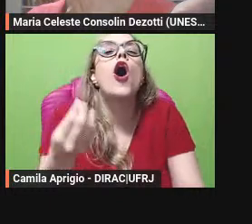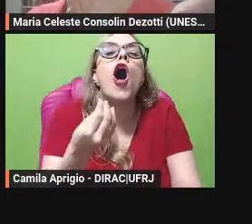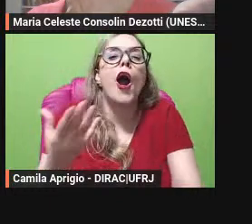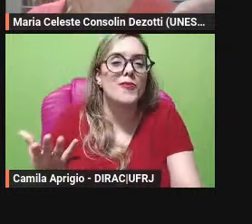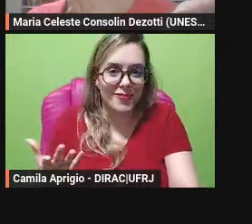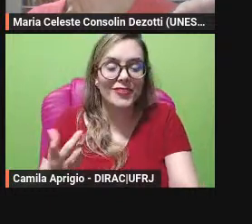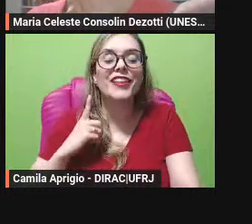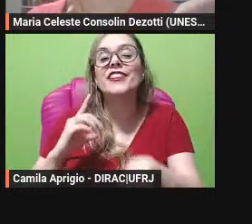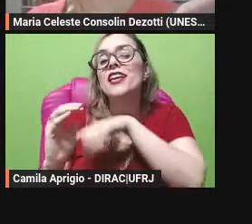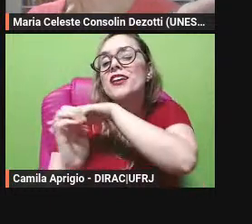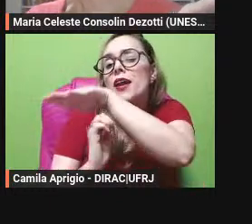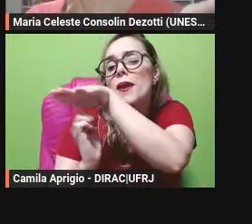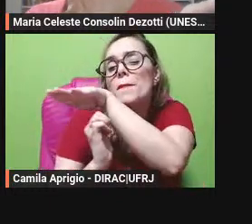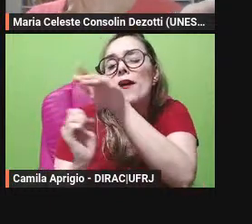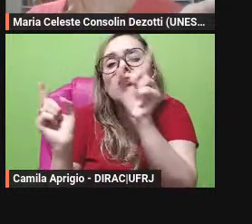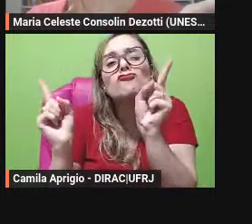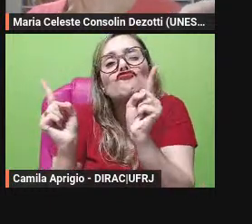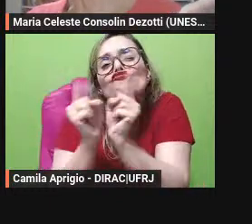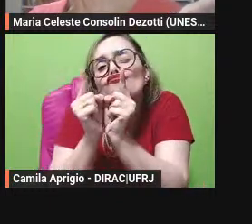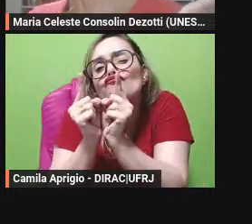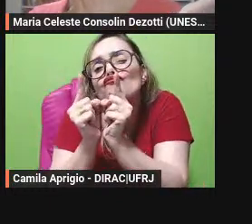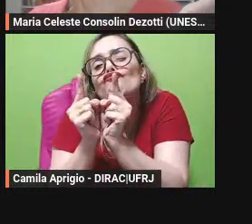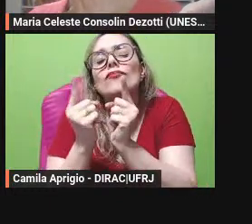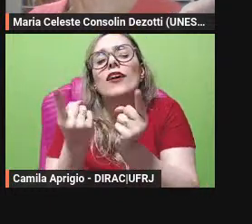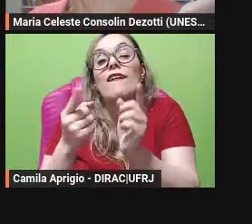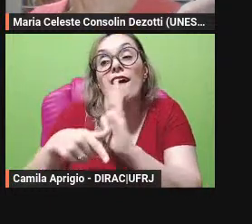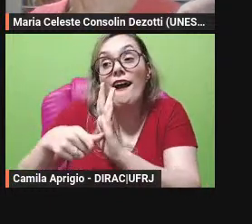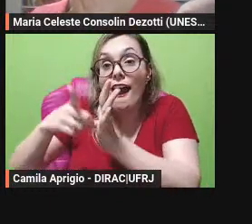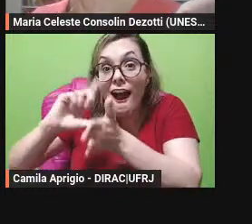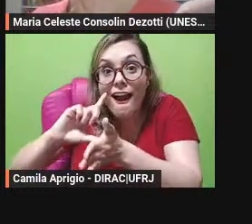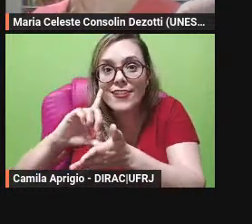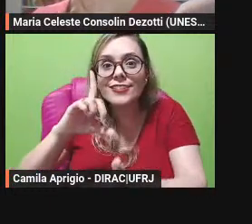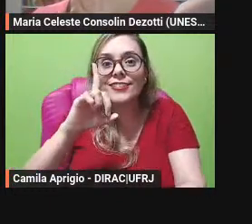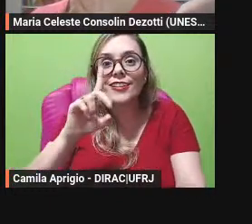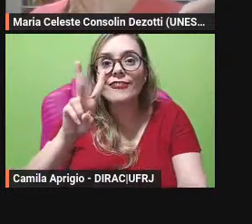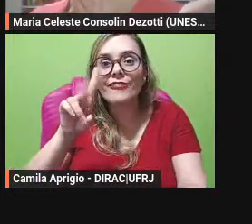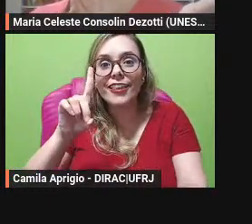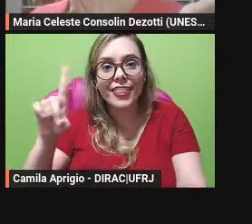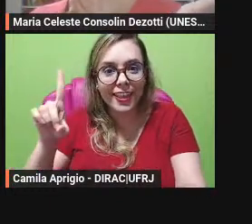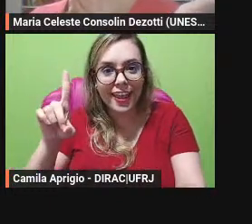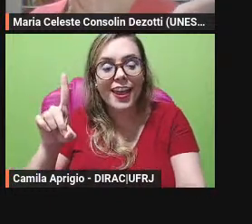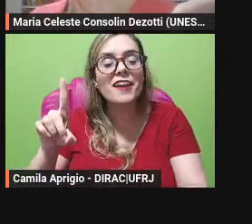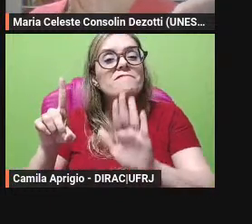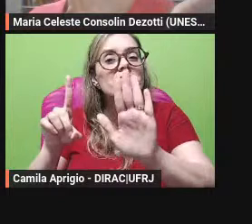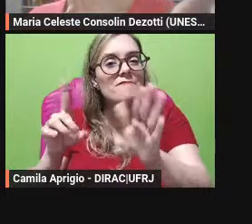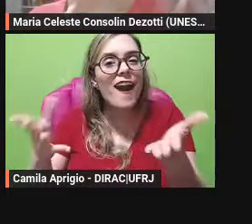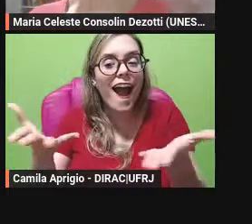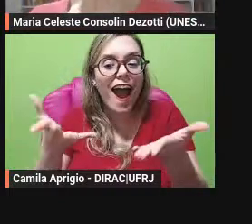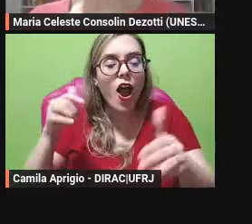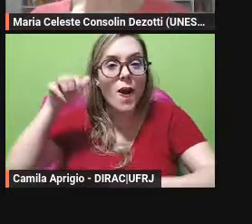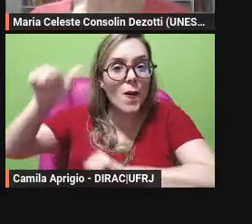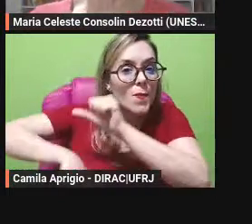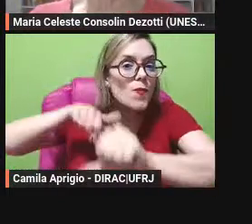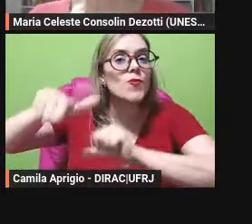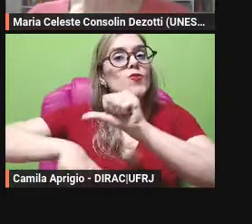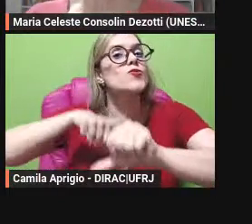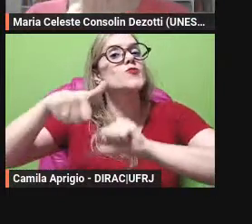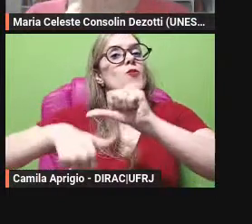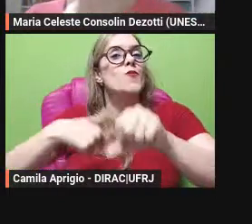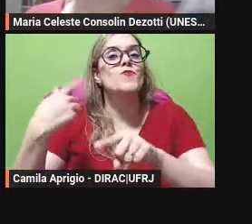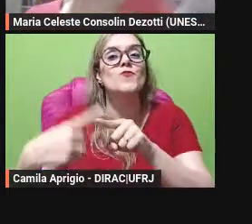de entrega de DVDs se tornou uma gigante mundial de mídia em cima de sua grande ideia